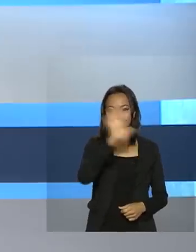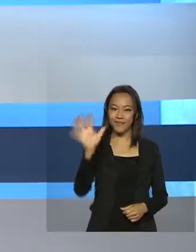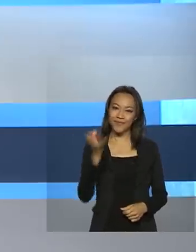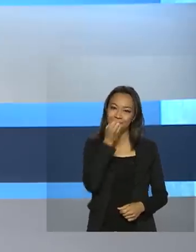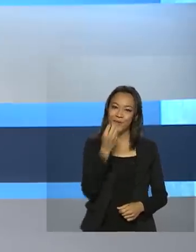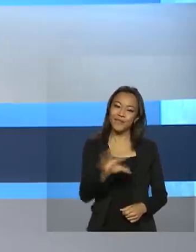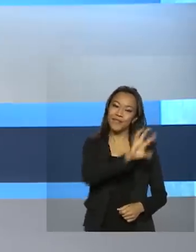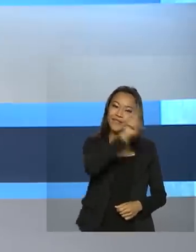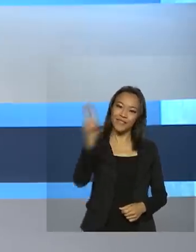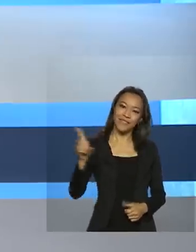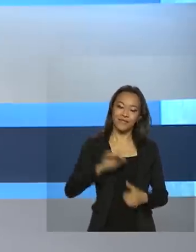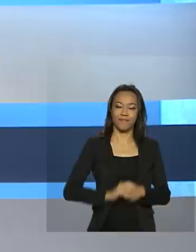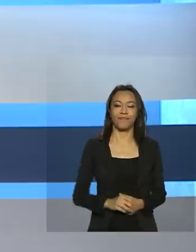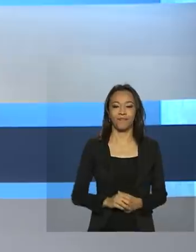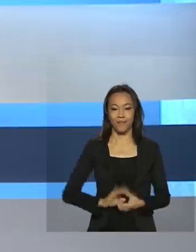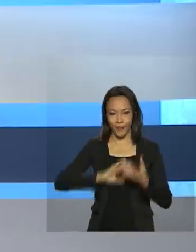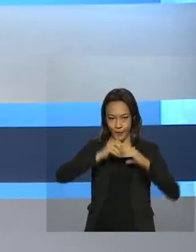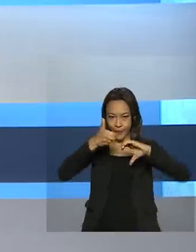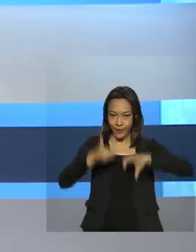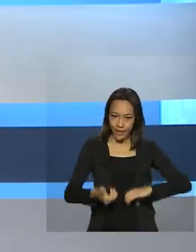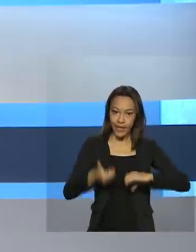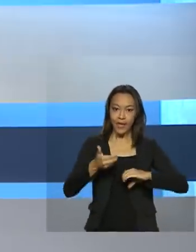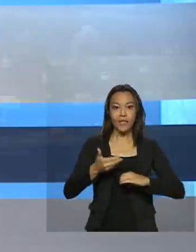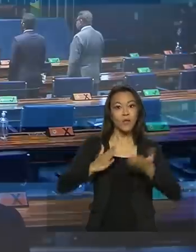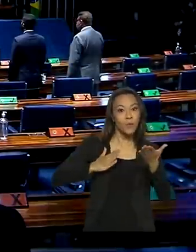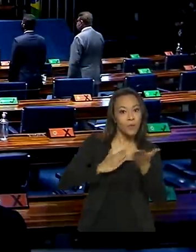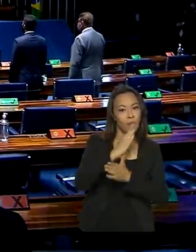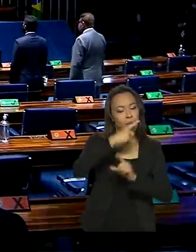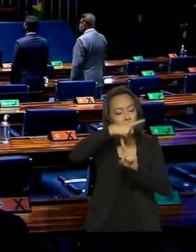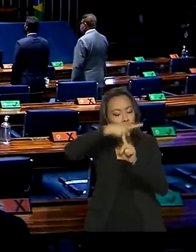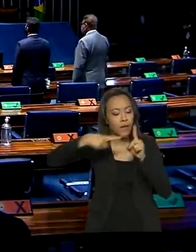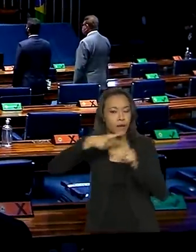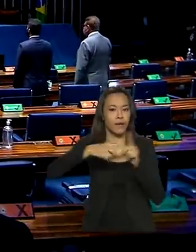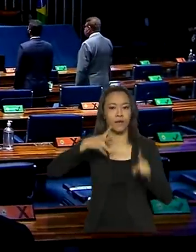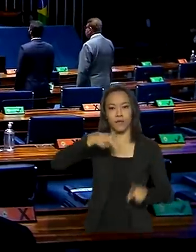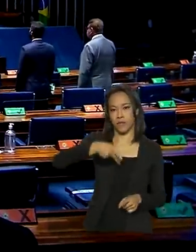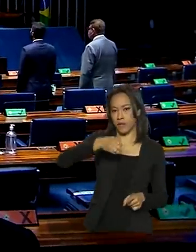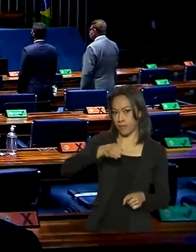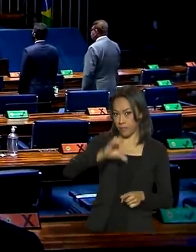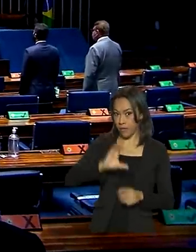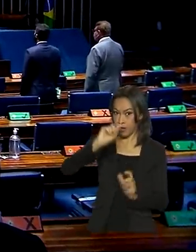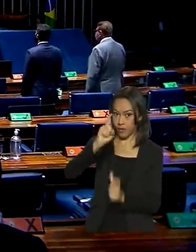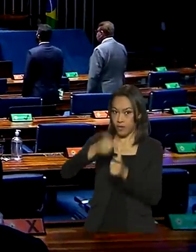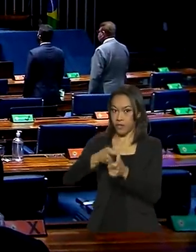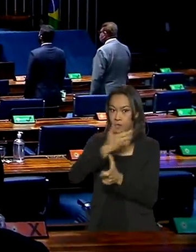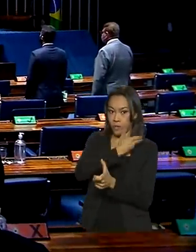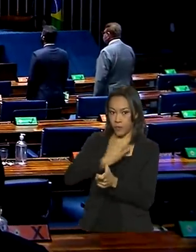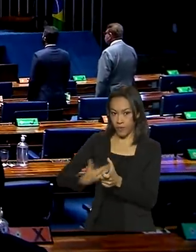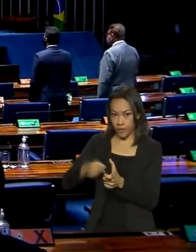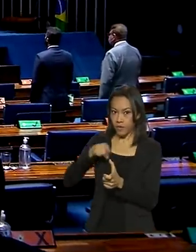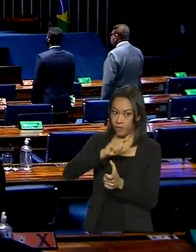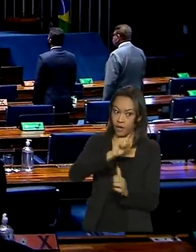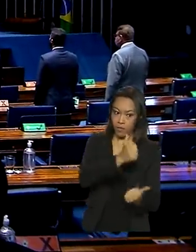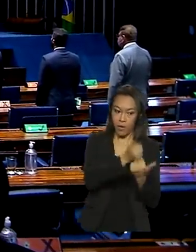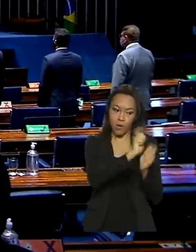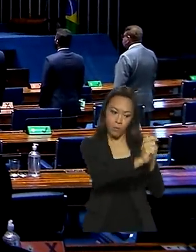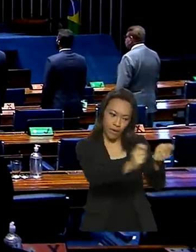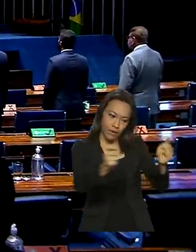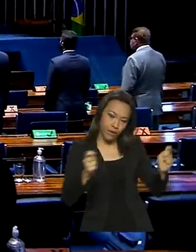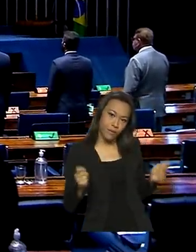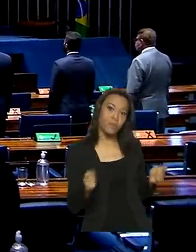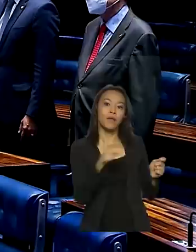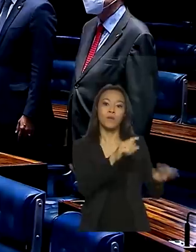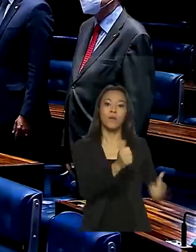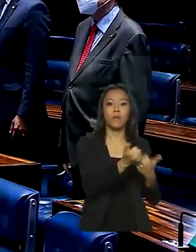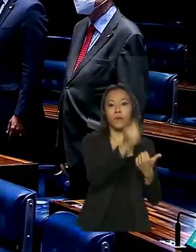Olá, bom dia! Congresso Nacional promulga parte da PEC dos Precatórios, que viabiliza o pagamento do Auxílio Brasil em